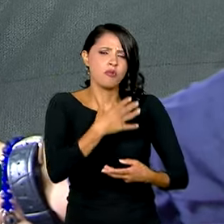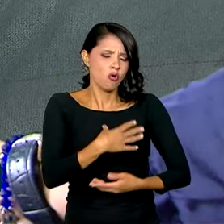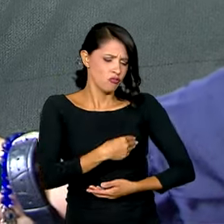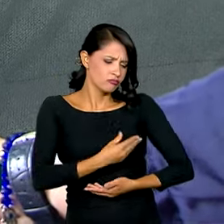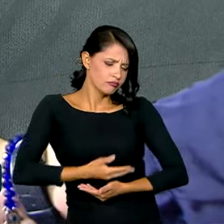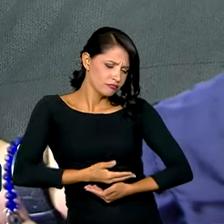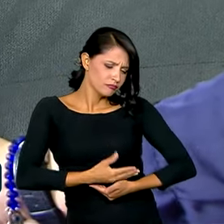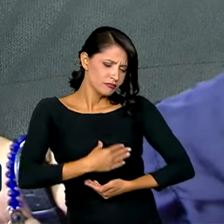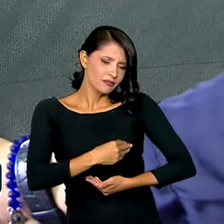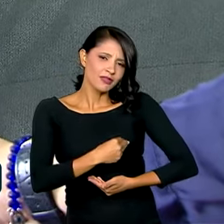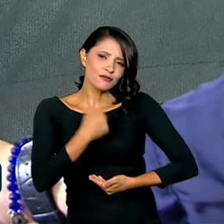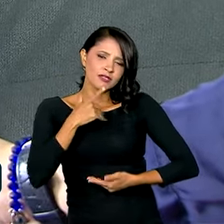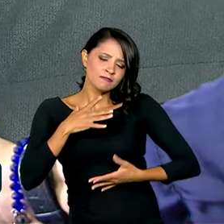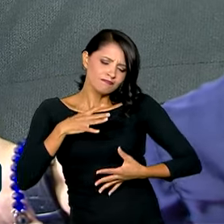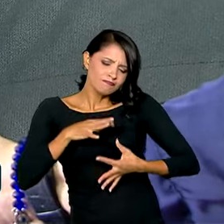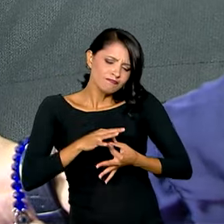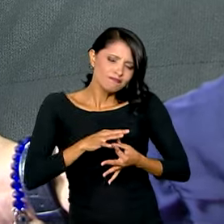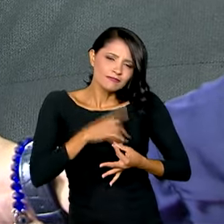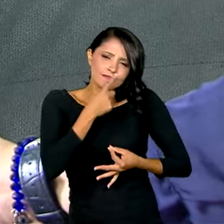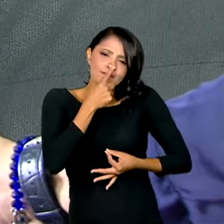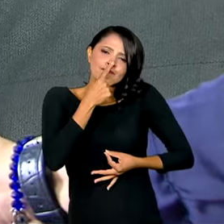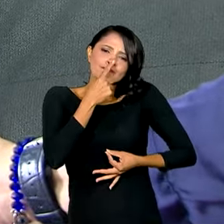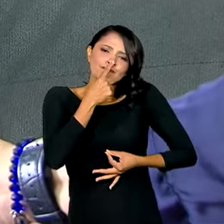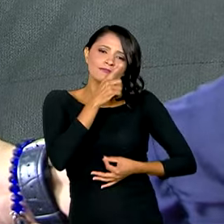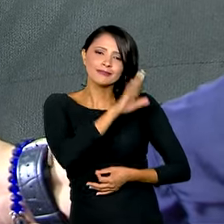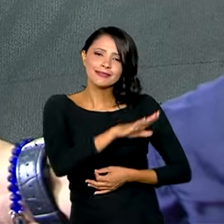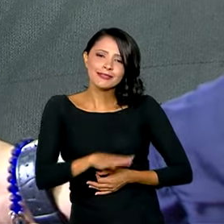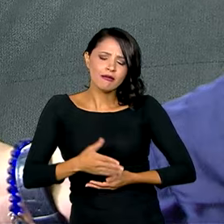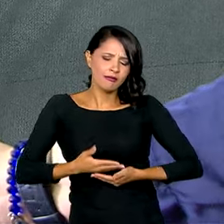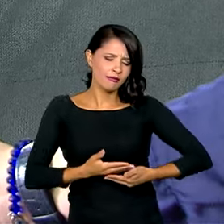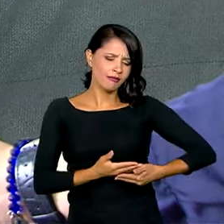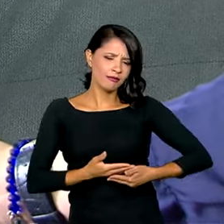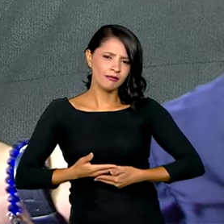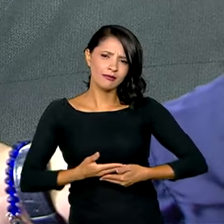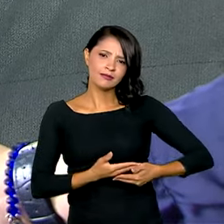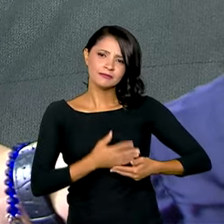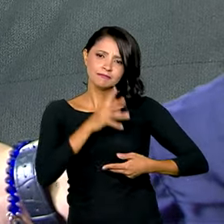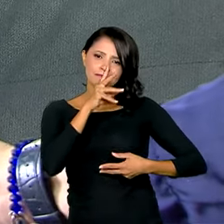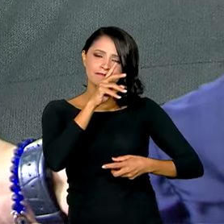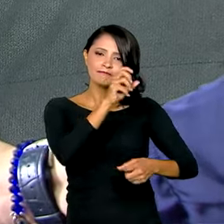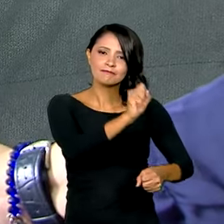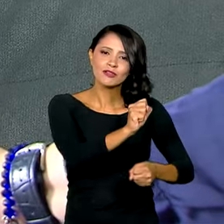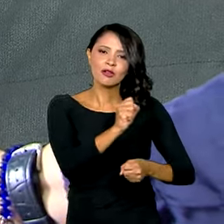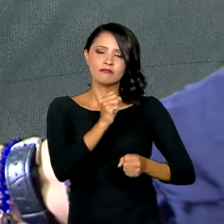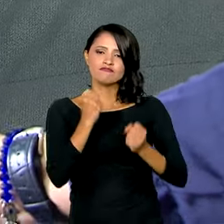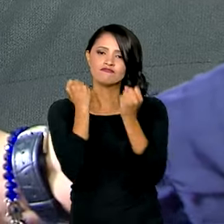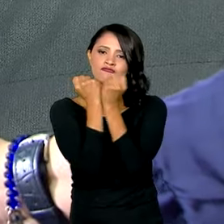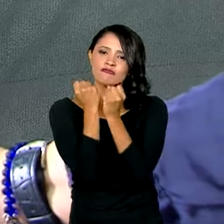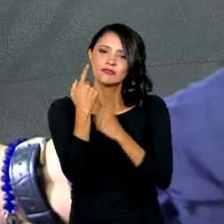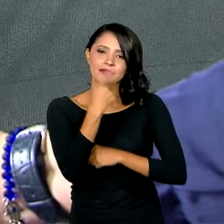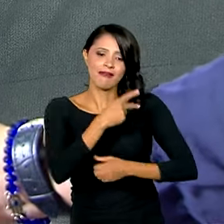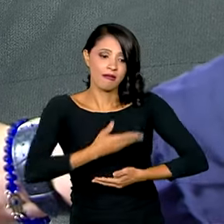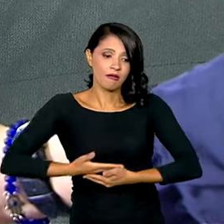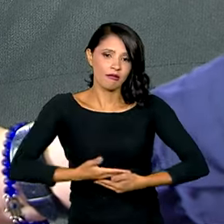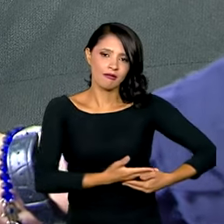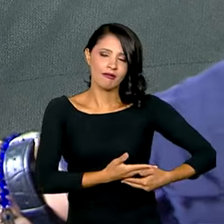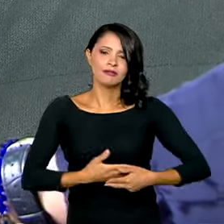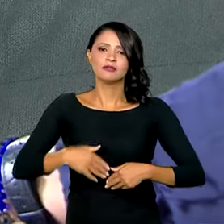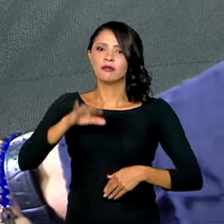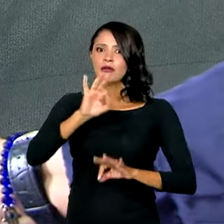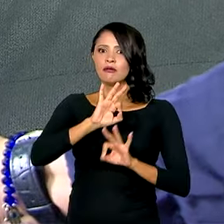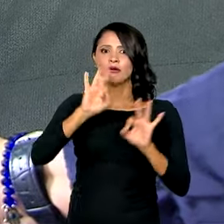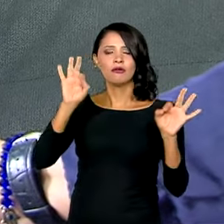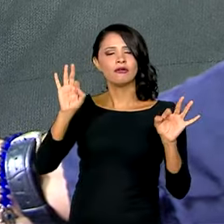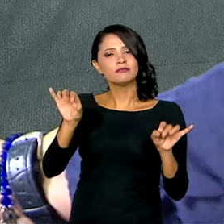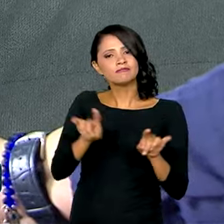porque você cria um laço com a criança, fortalece o sistema imunológico dela. É muito